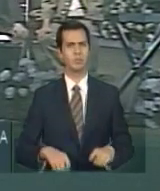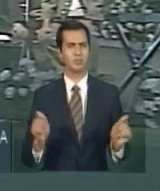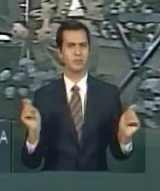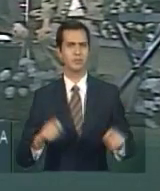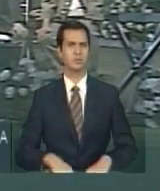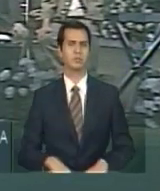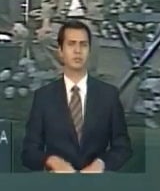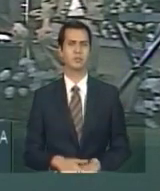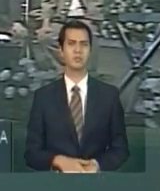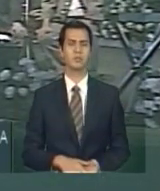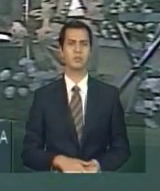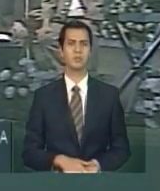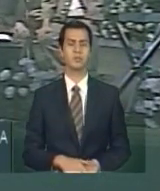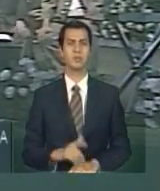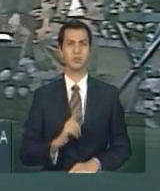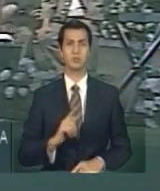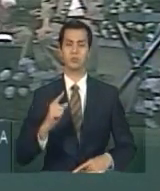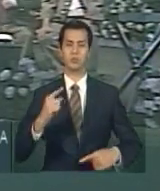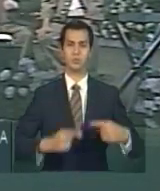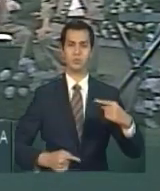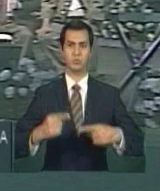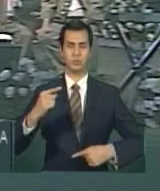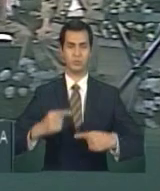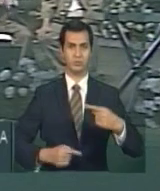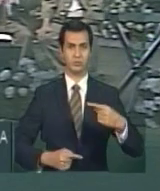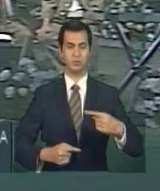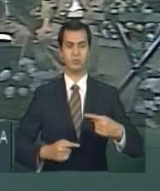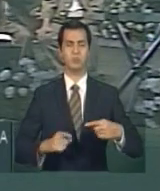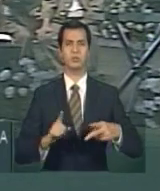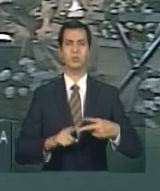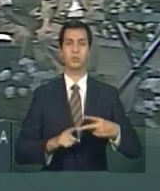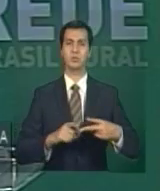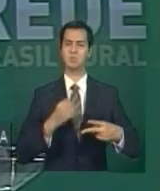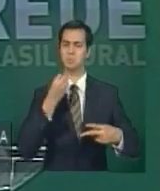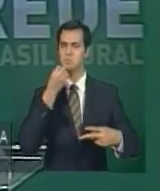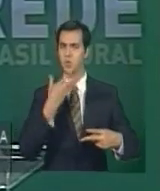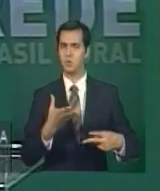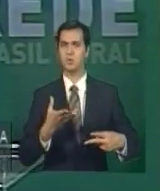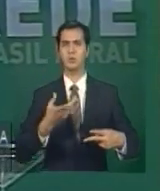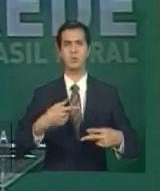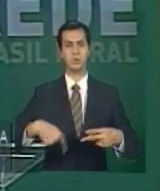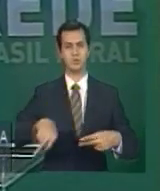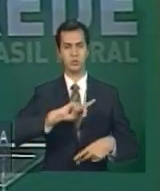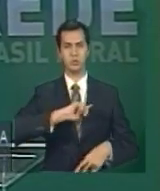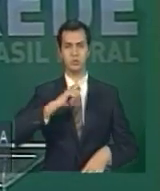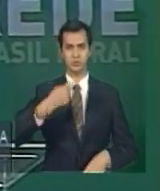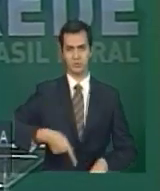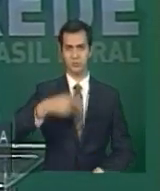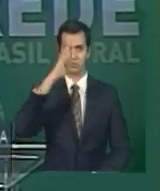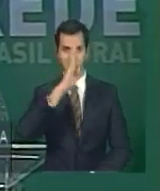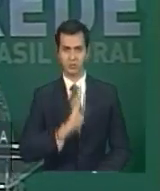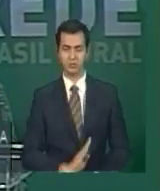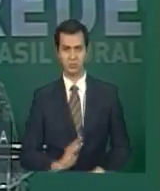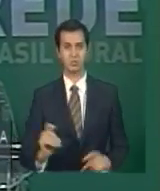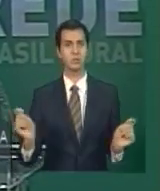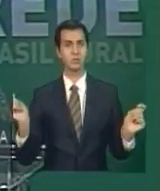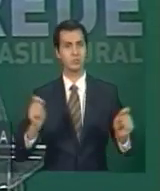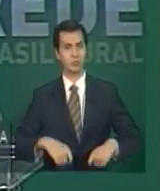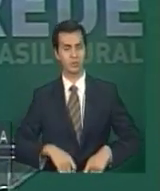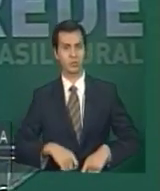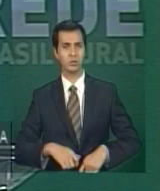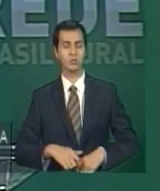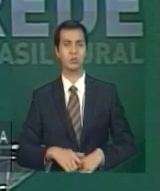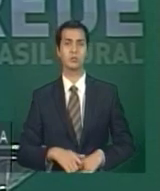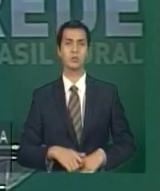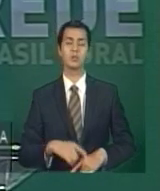de competição, da capacidade de eficiência que o nosso país pode ter tanto